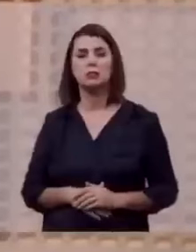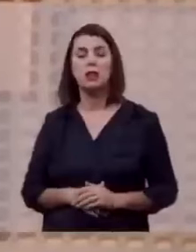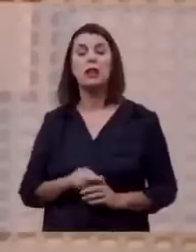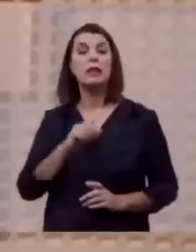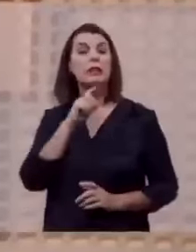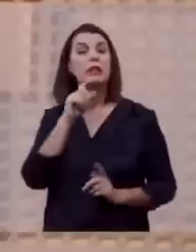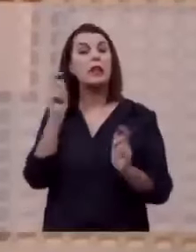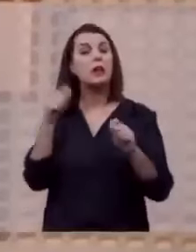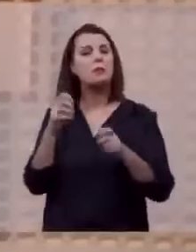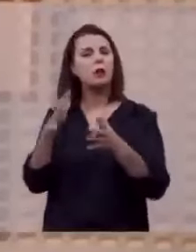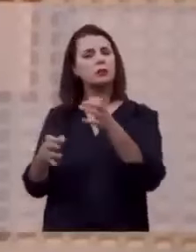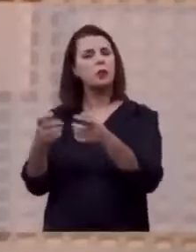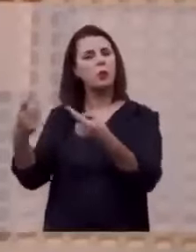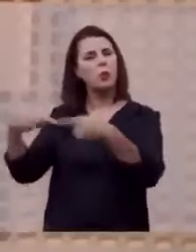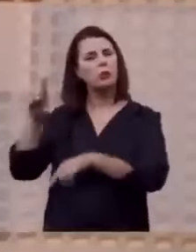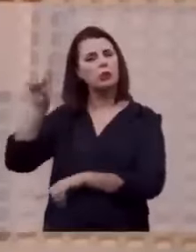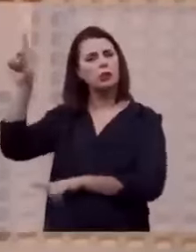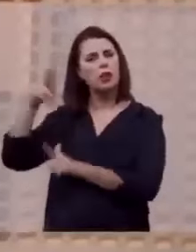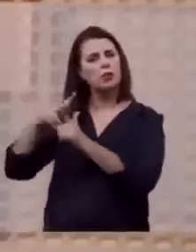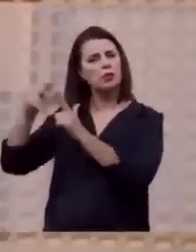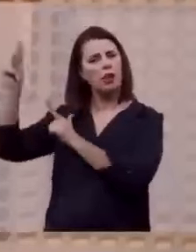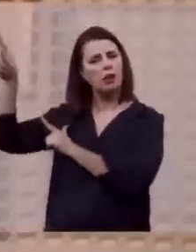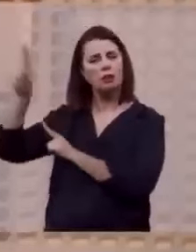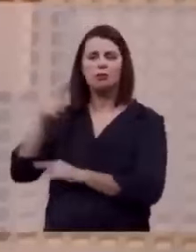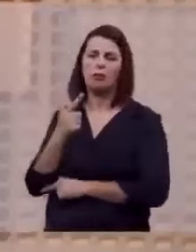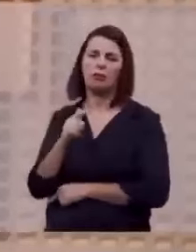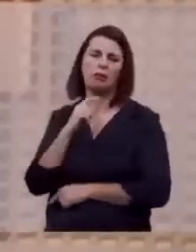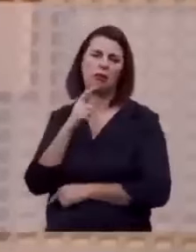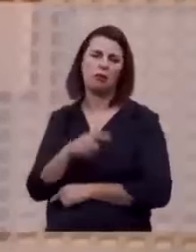Ninguém pode lutar contra Deus e prevalecer.